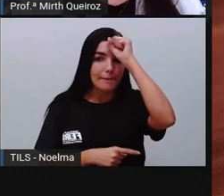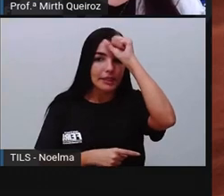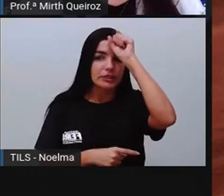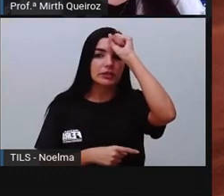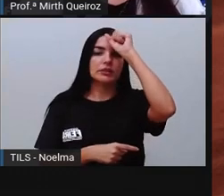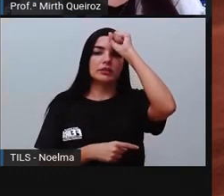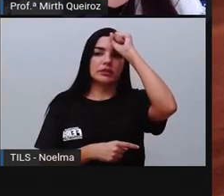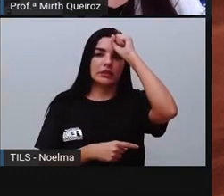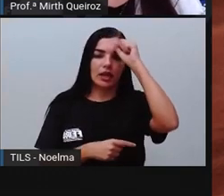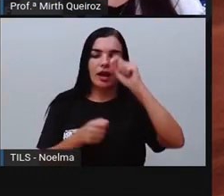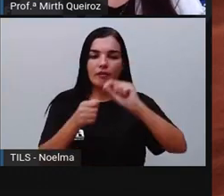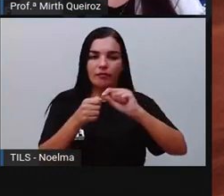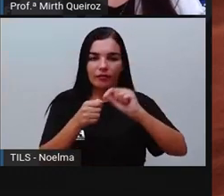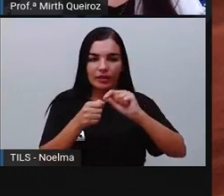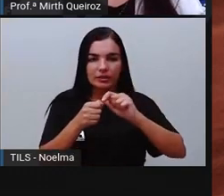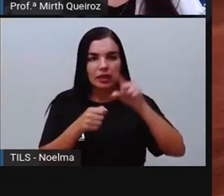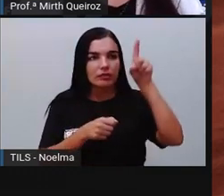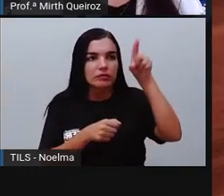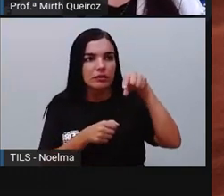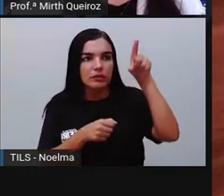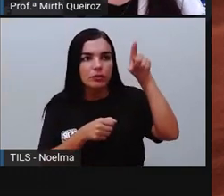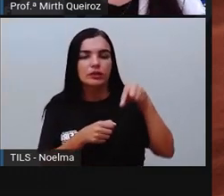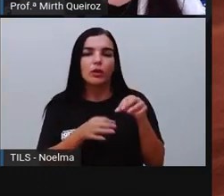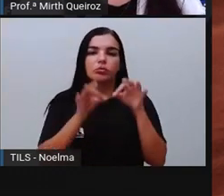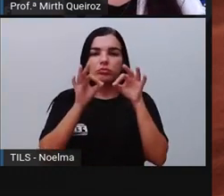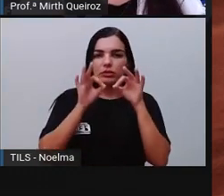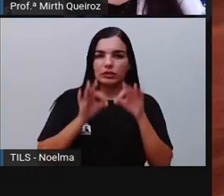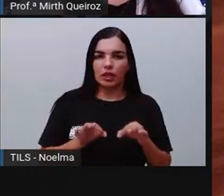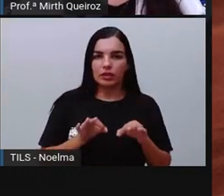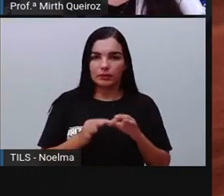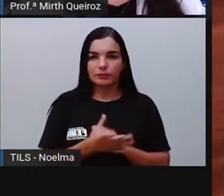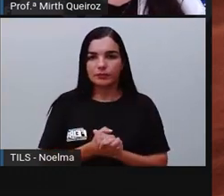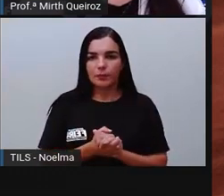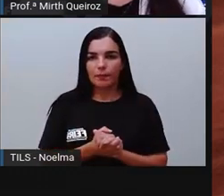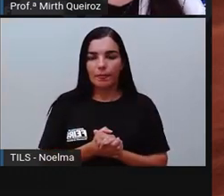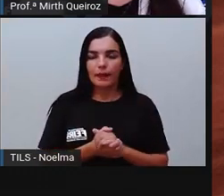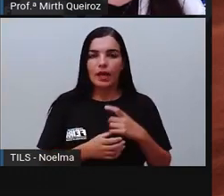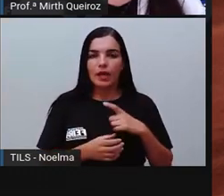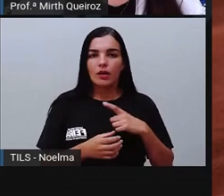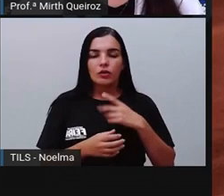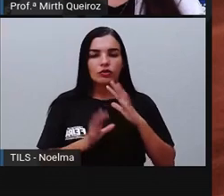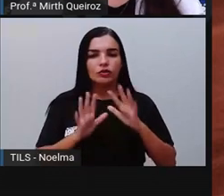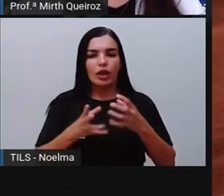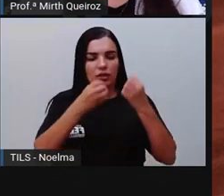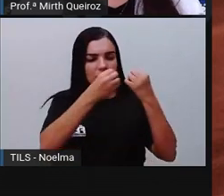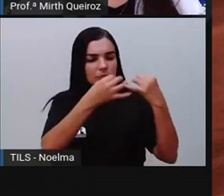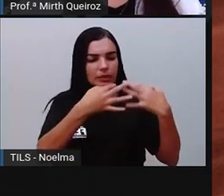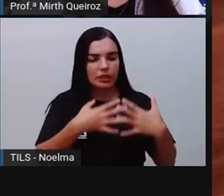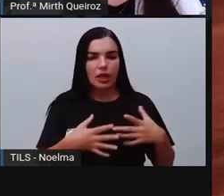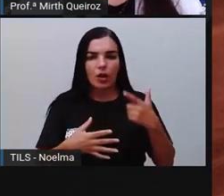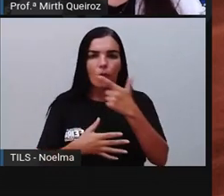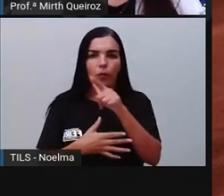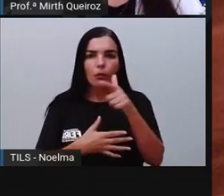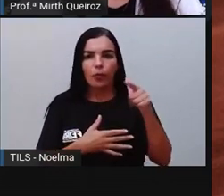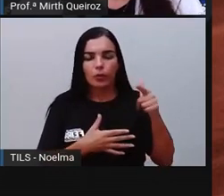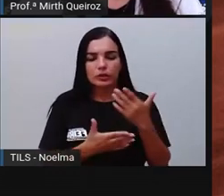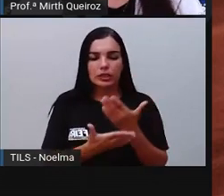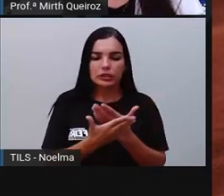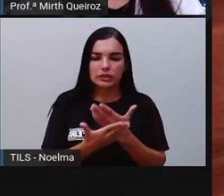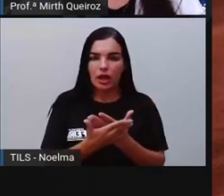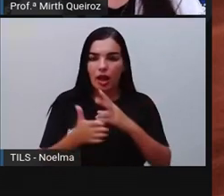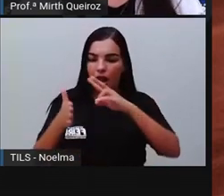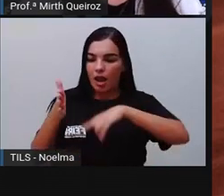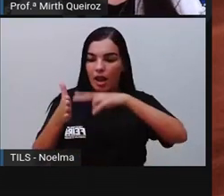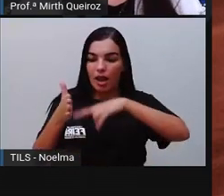né? A fazer a acentuação de forma correta. Como eu venho dizendo aí desde as outras aulas, quem lê